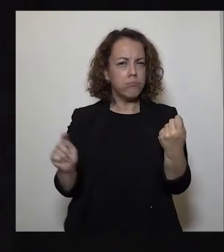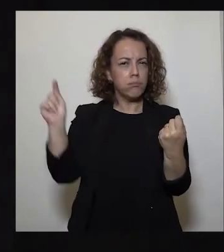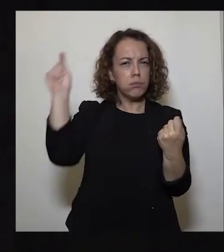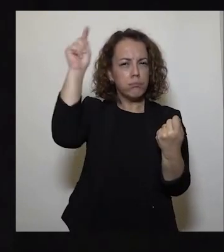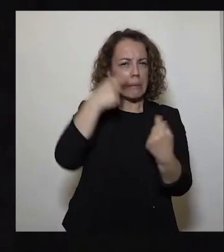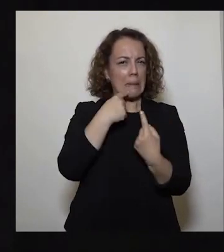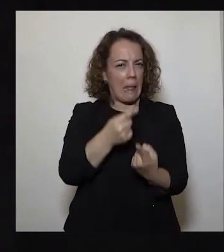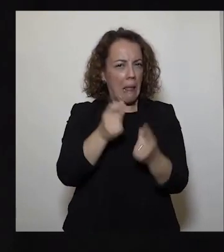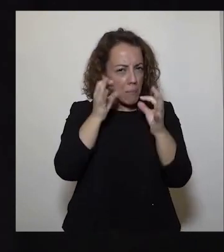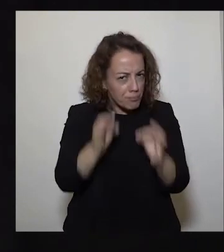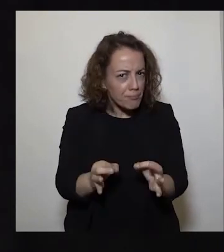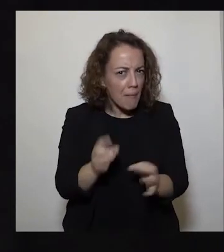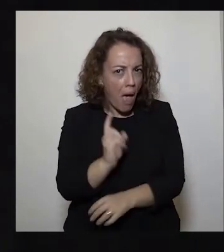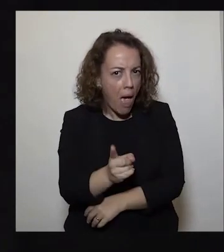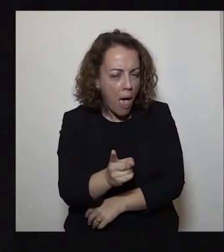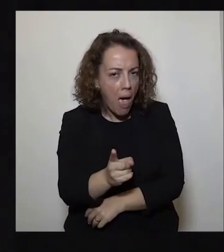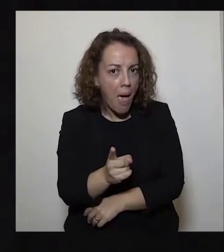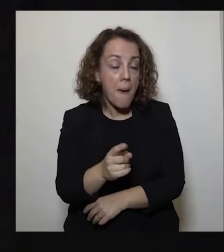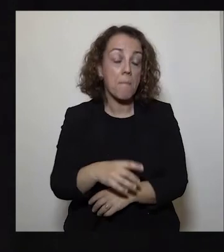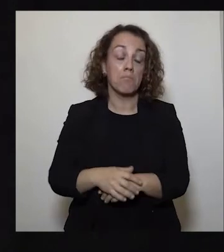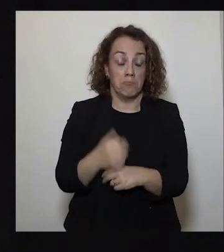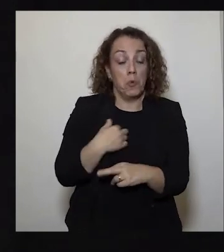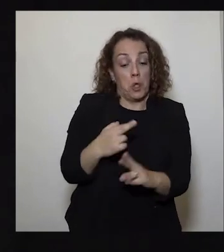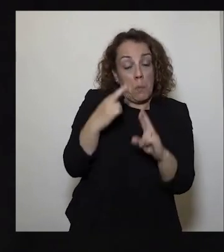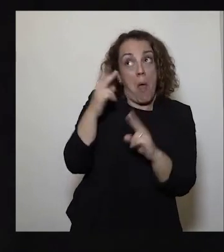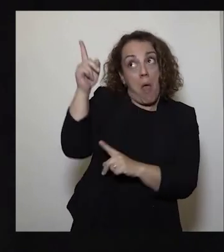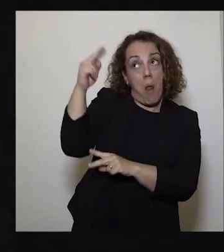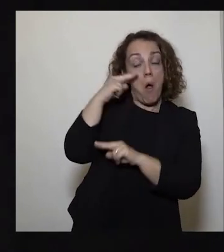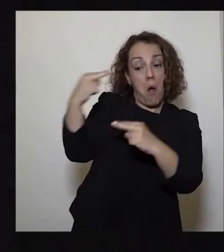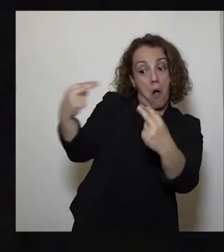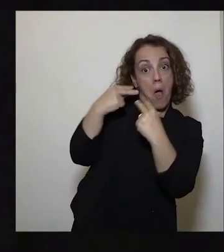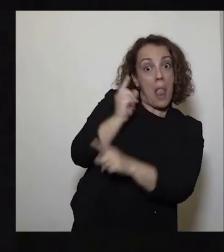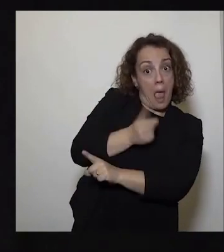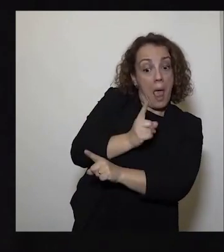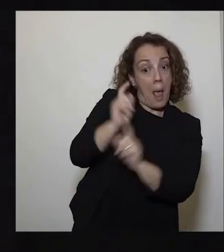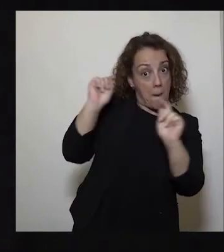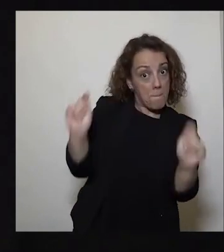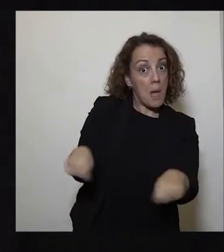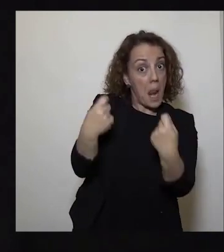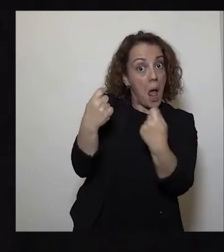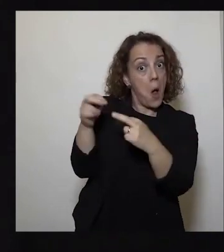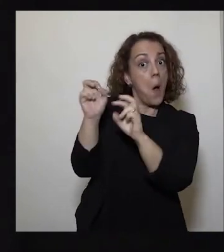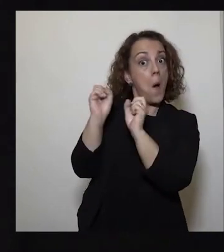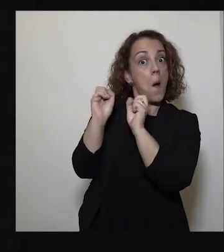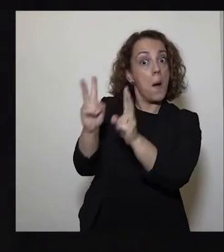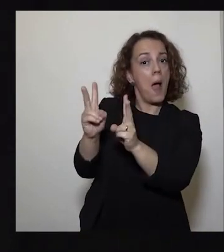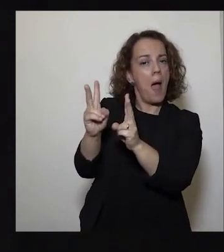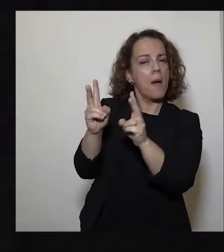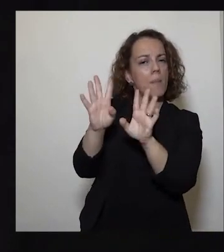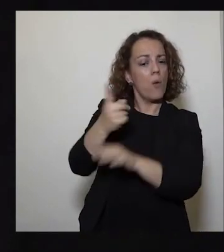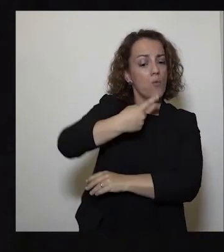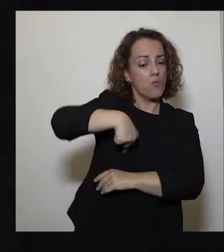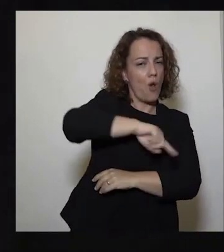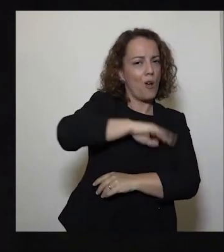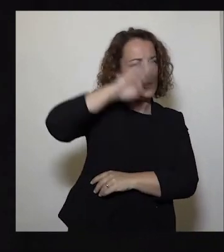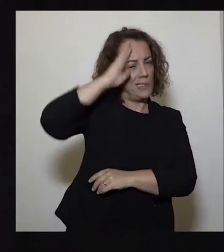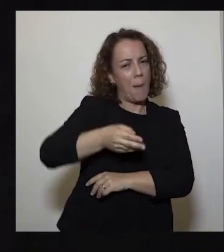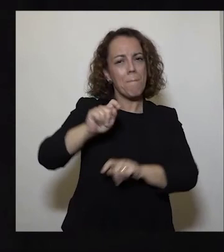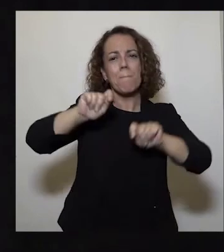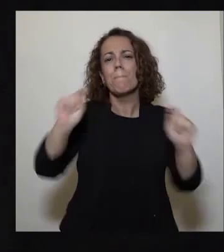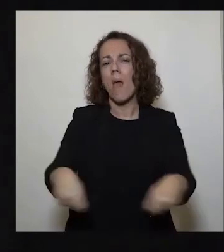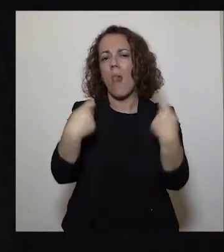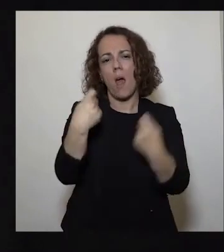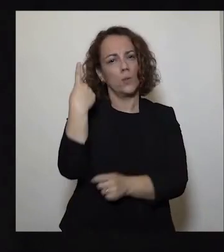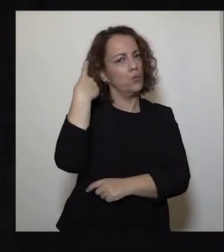fora dizem? É bom que eles pensem que sim. Que é um milagre. Nós sabemos que não. Não é um